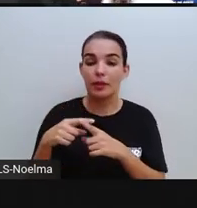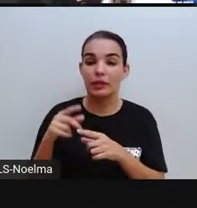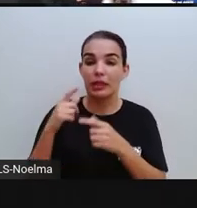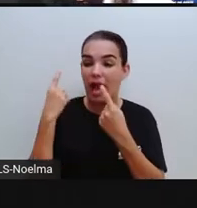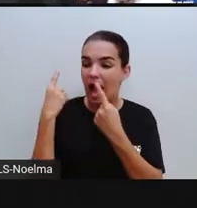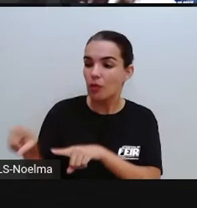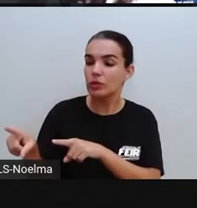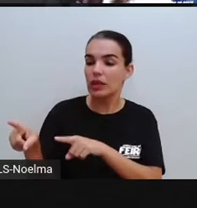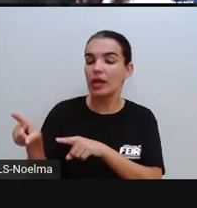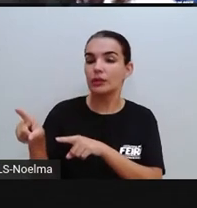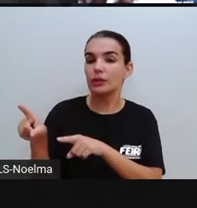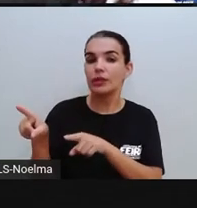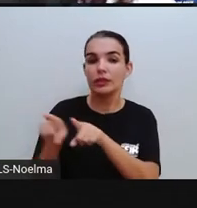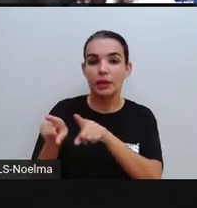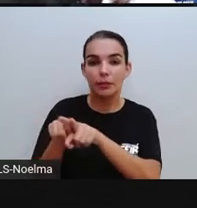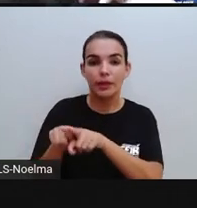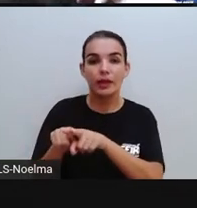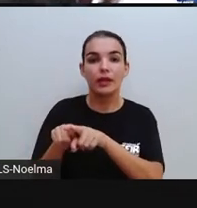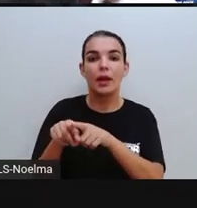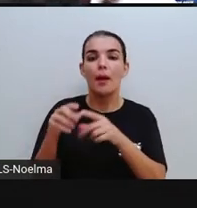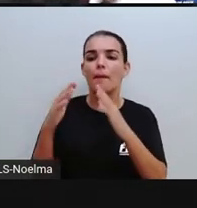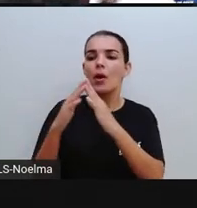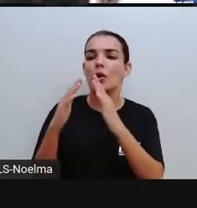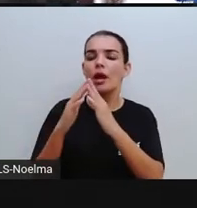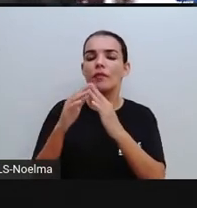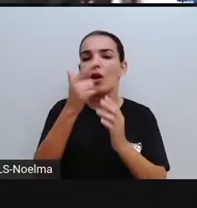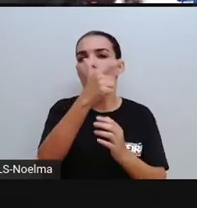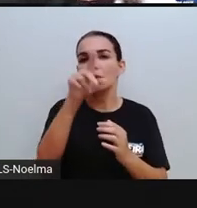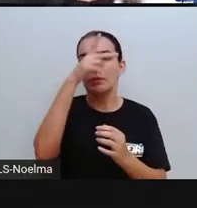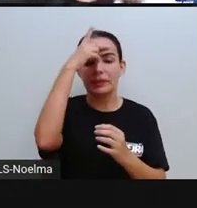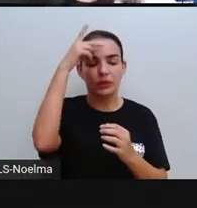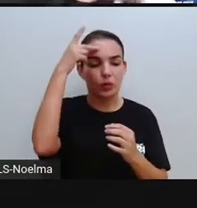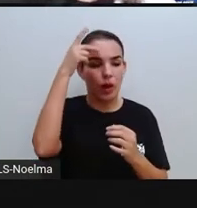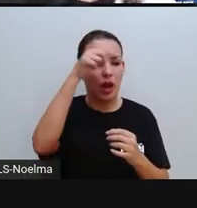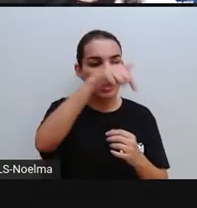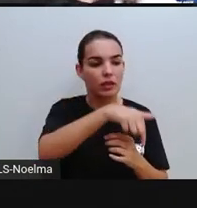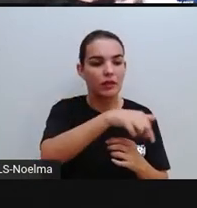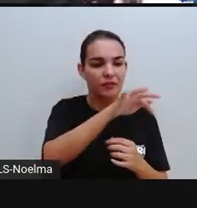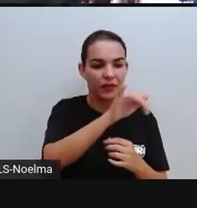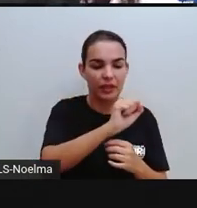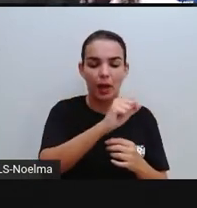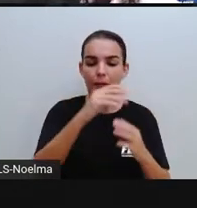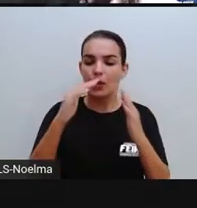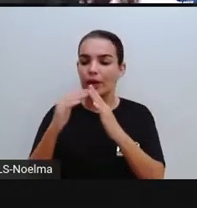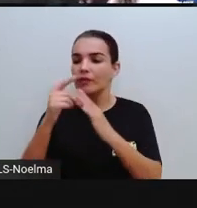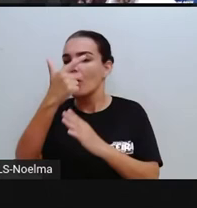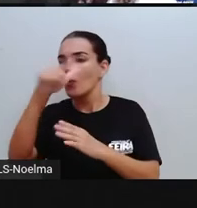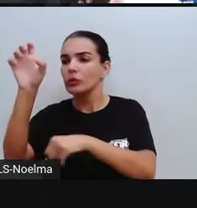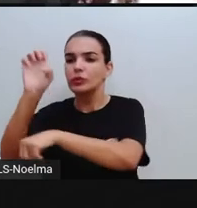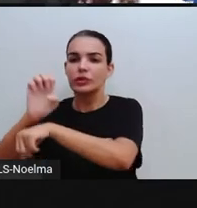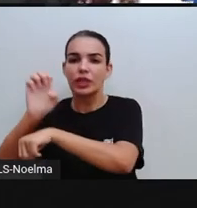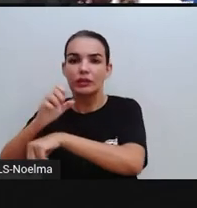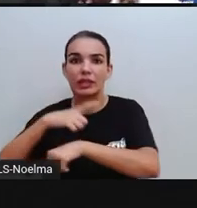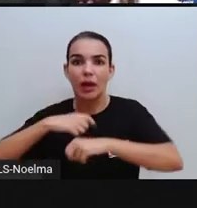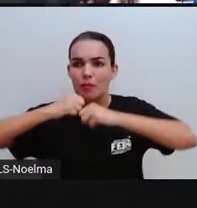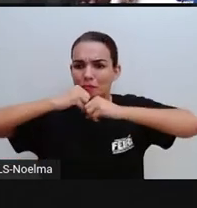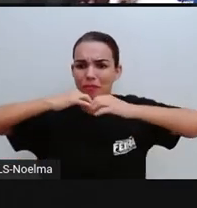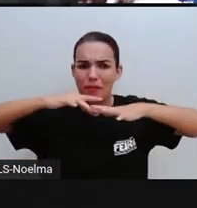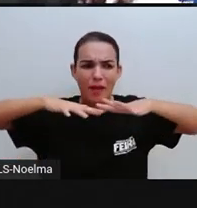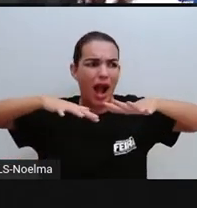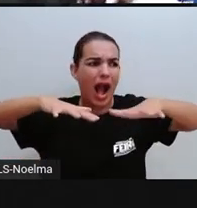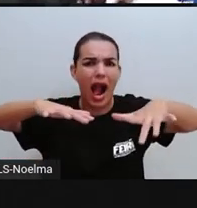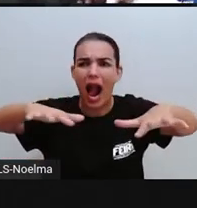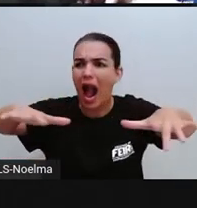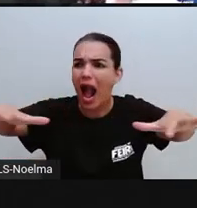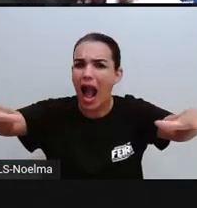muito parecido com um casal que morava em um outro estado e estava espalhando a foto dele em vários grupos aí, né,